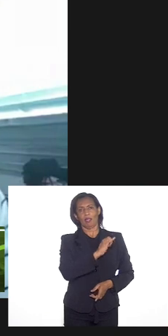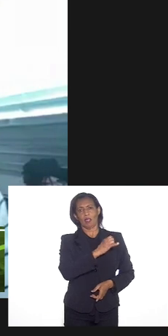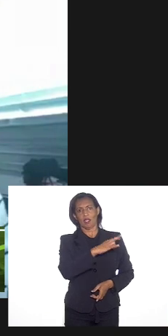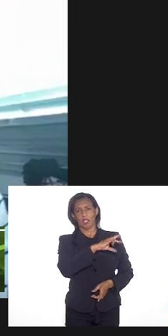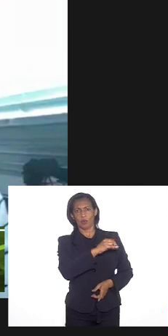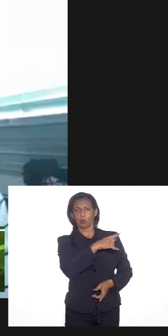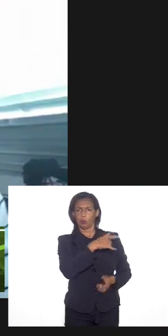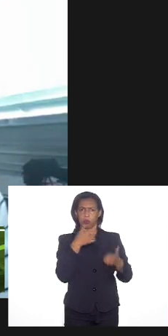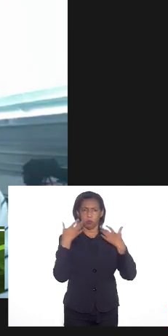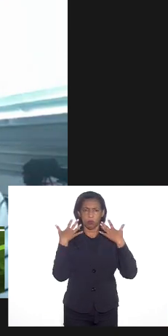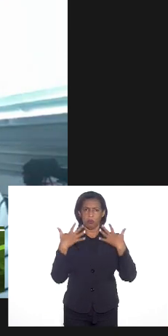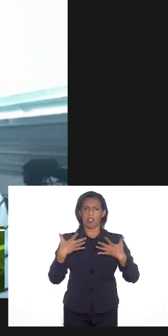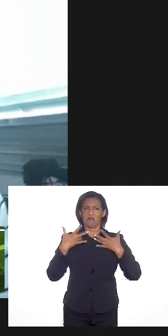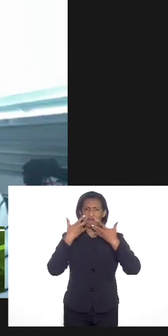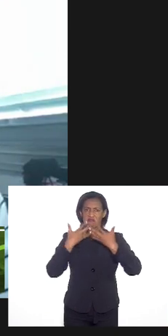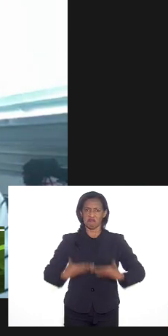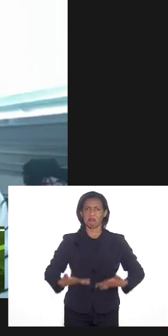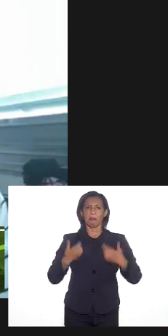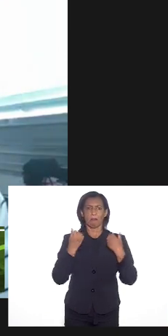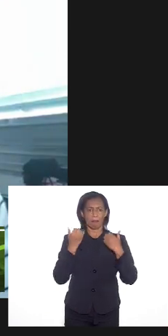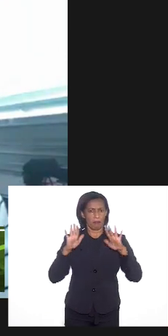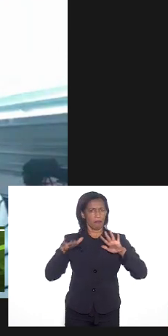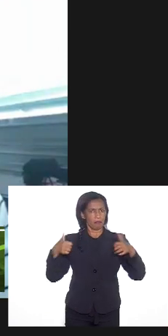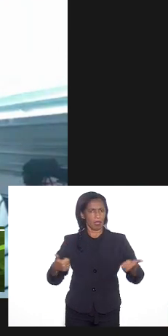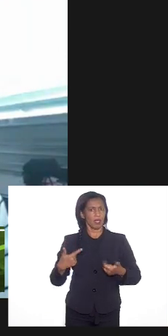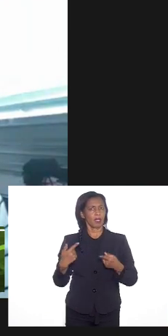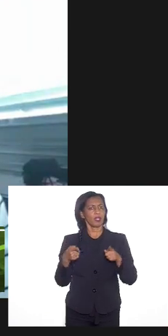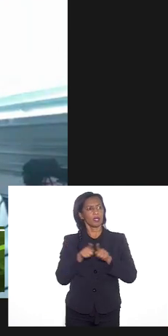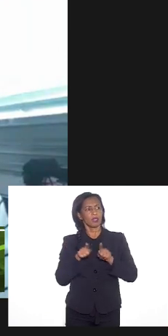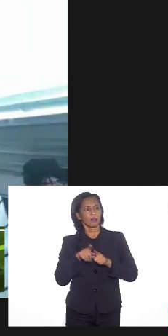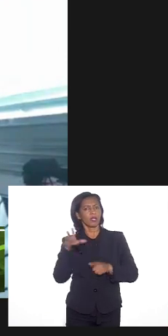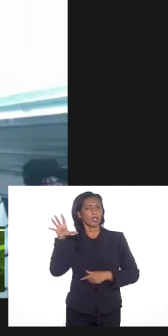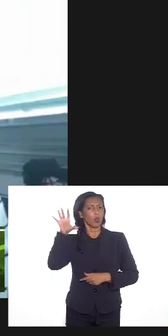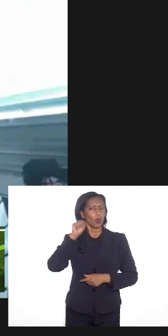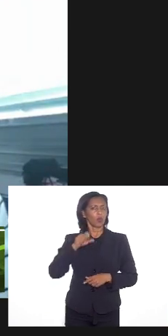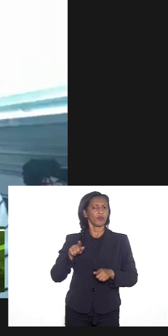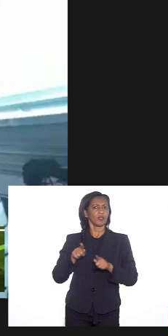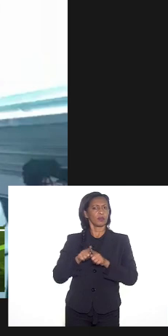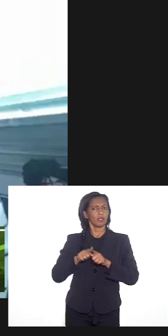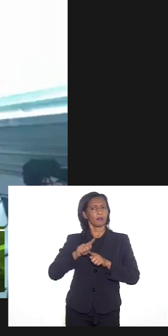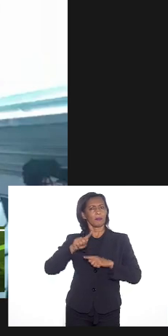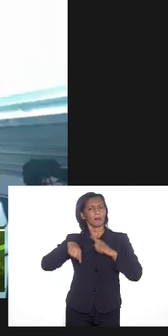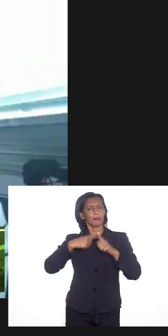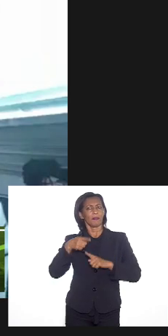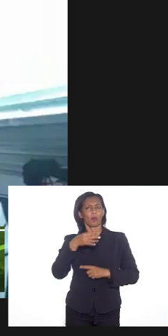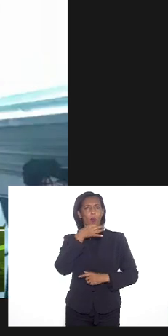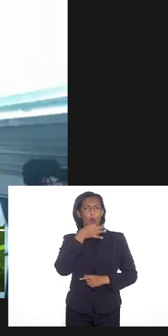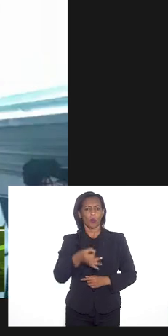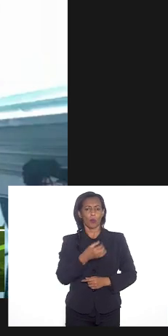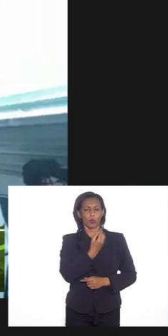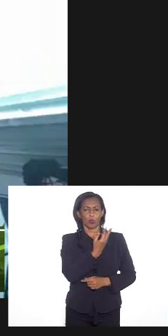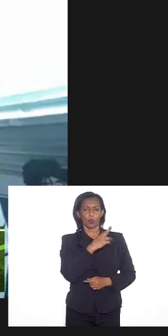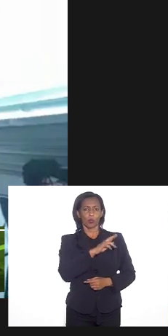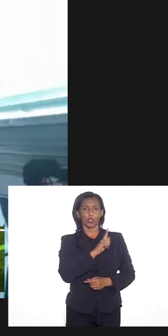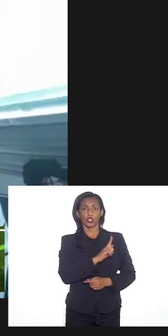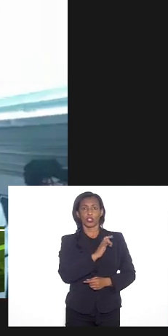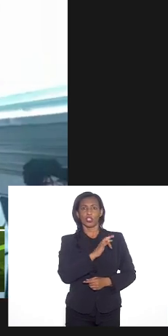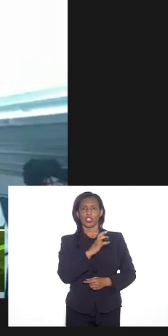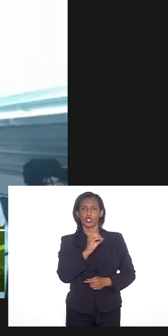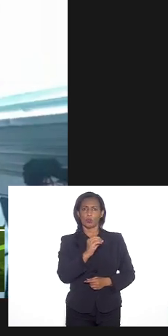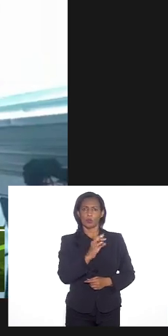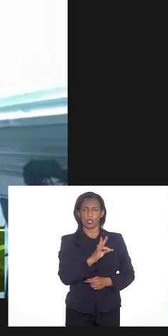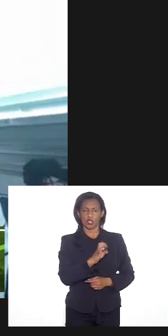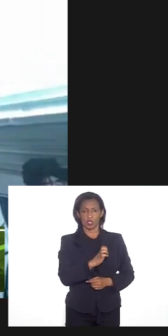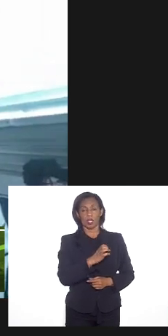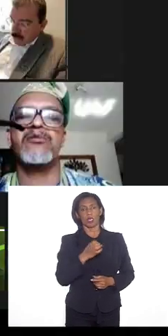explanação e gostaria de ouvir também algumas considerações mais do doutor Gilbert muito obrigada